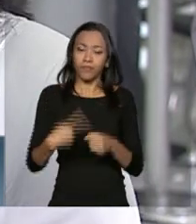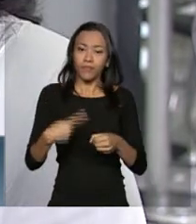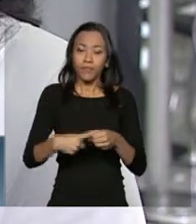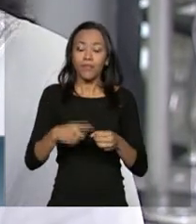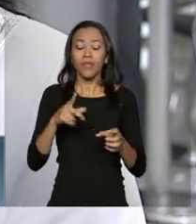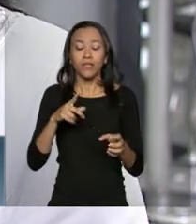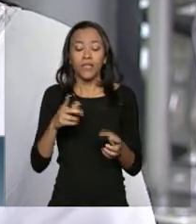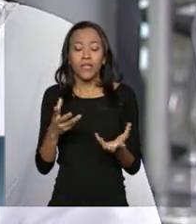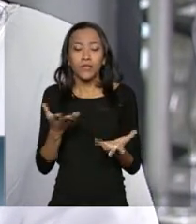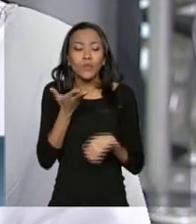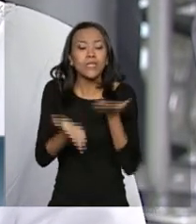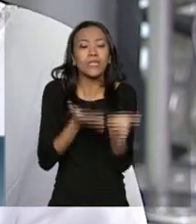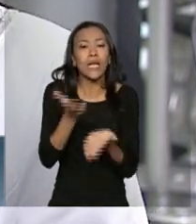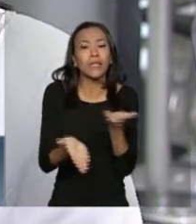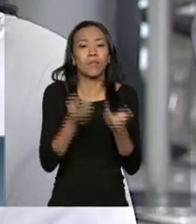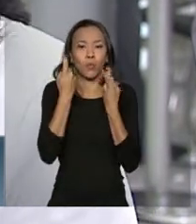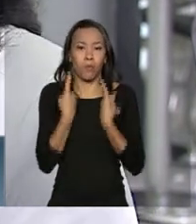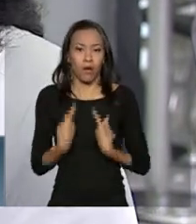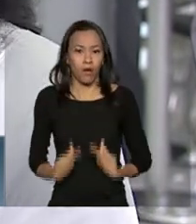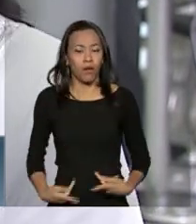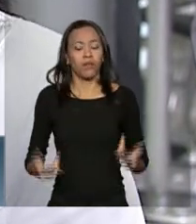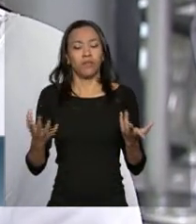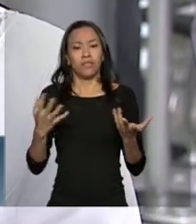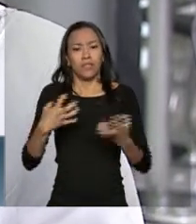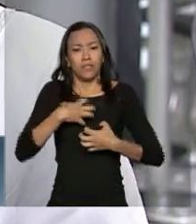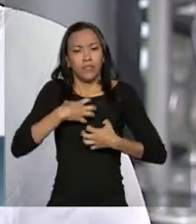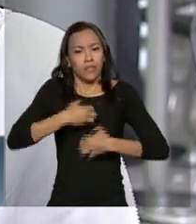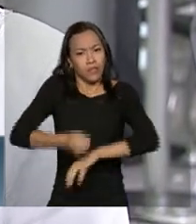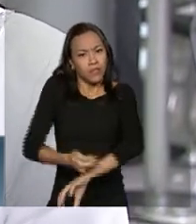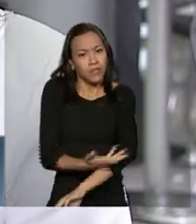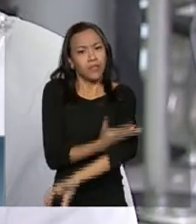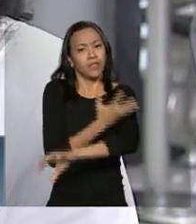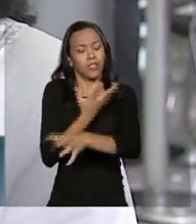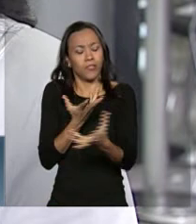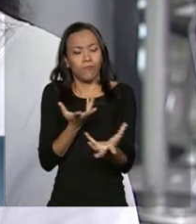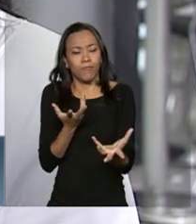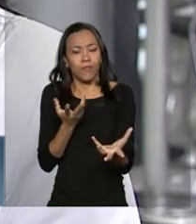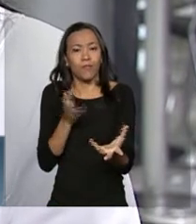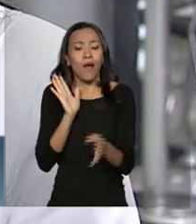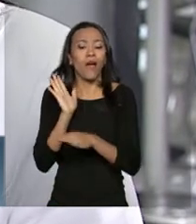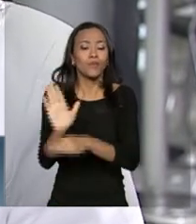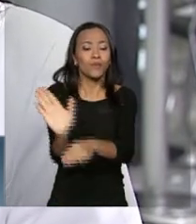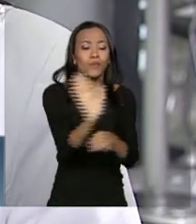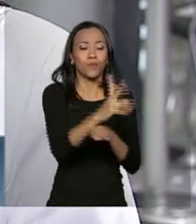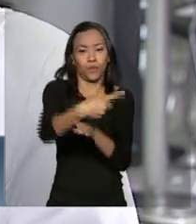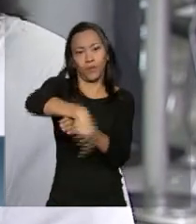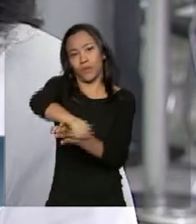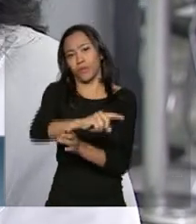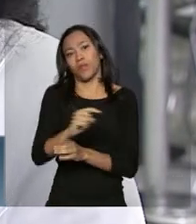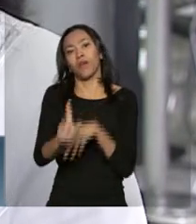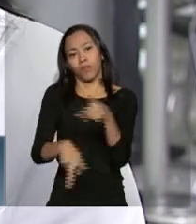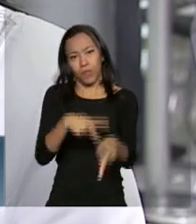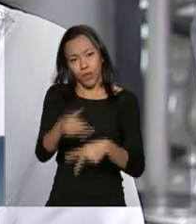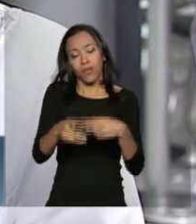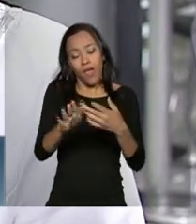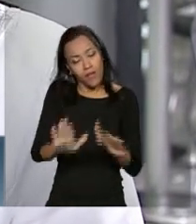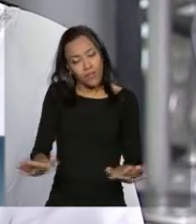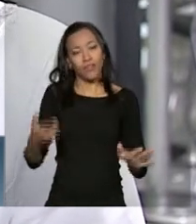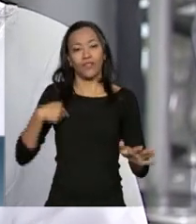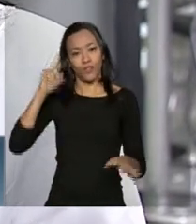humanizado, sensíveis às políticas públicas de saúde para a atenção à população e é nisso que nós estamos